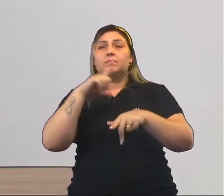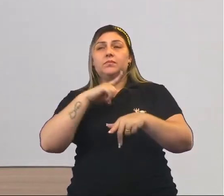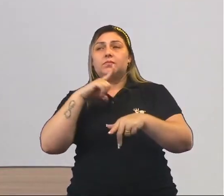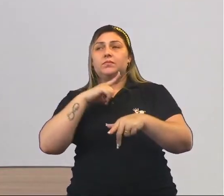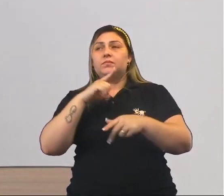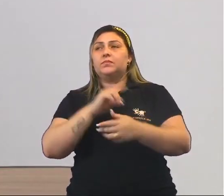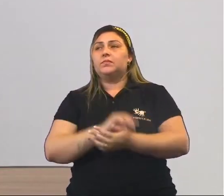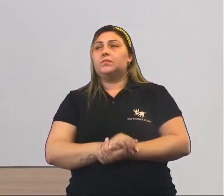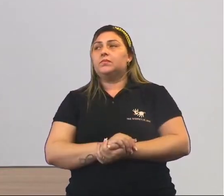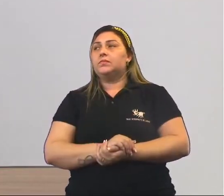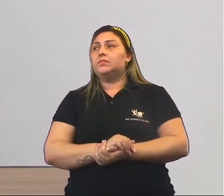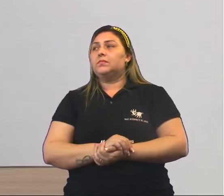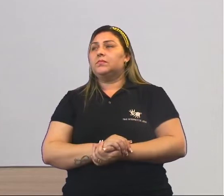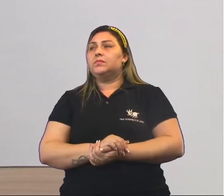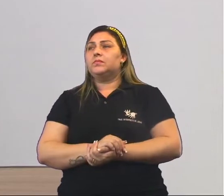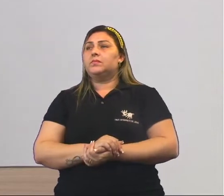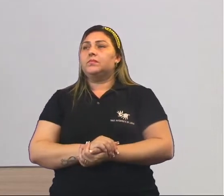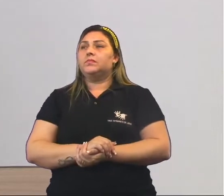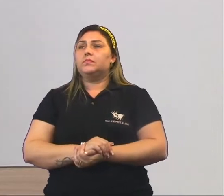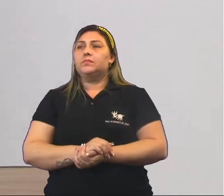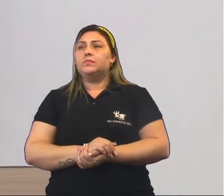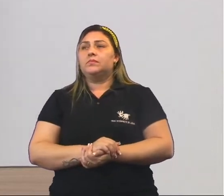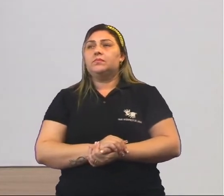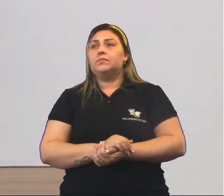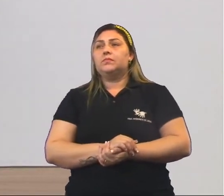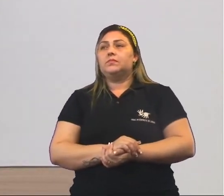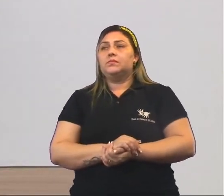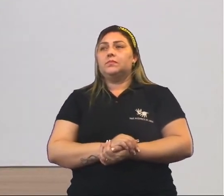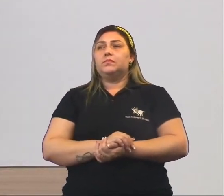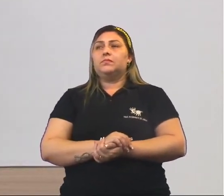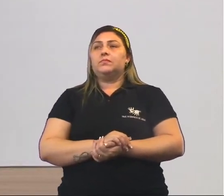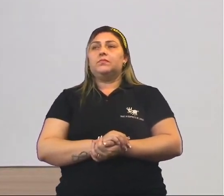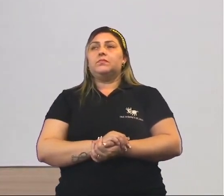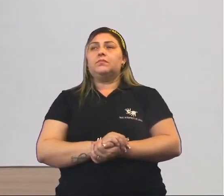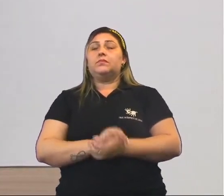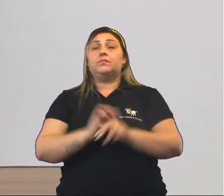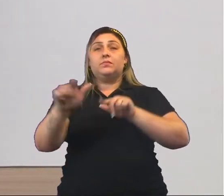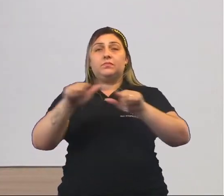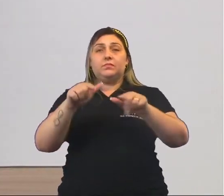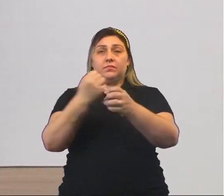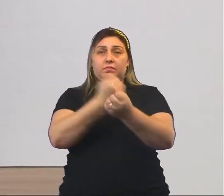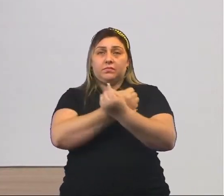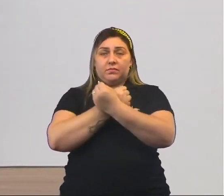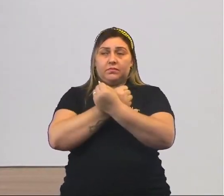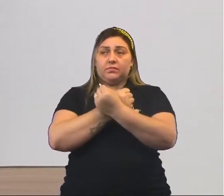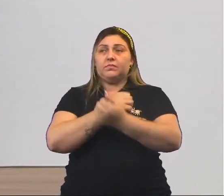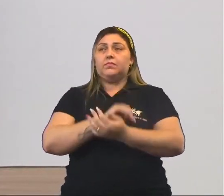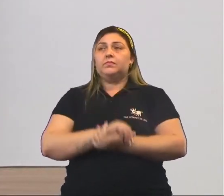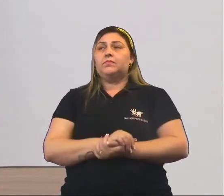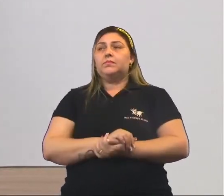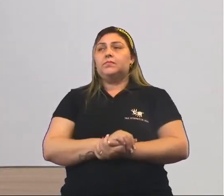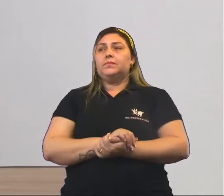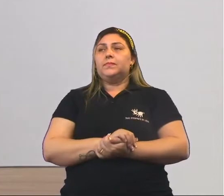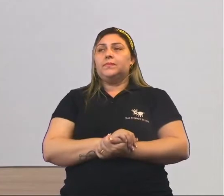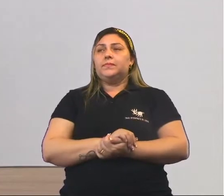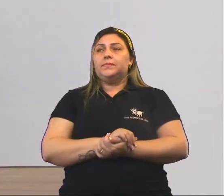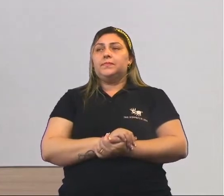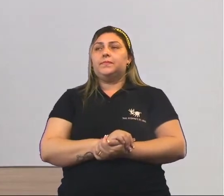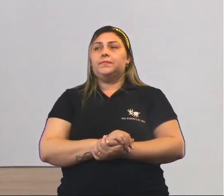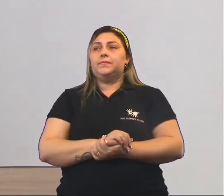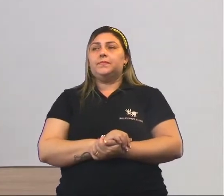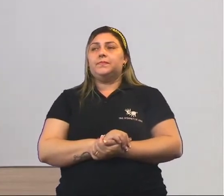aí. O trabalho escravo, que nós vamos ver em nossa aula, tem dois tipos de trabalho.